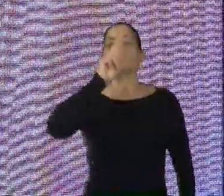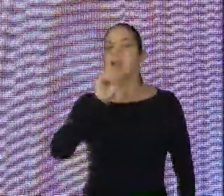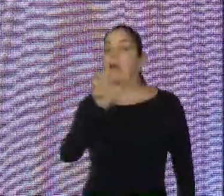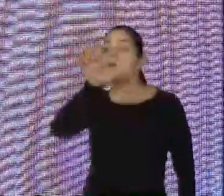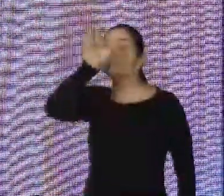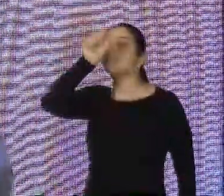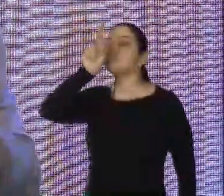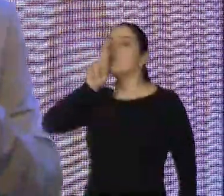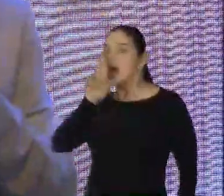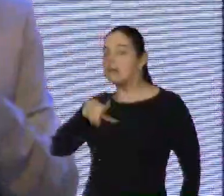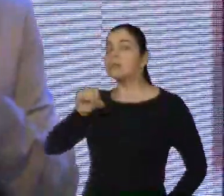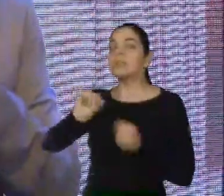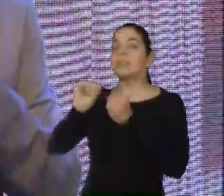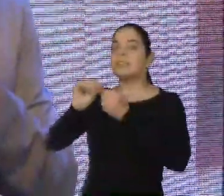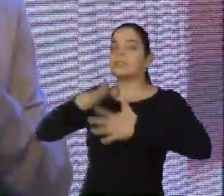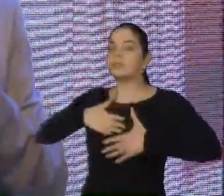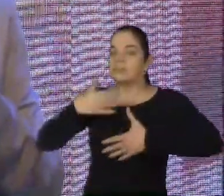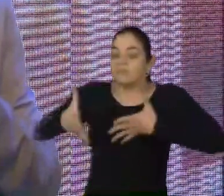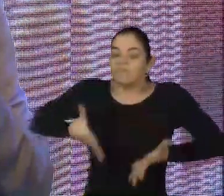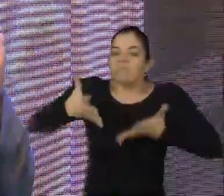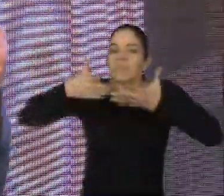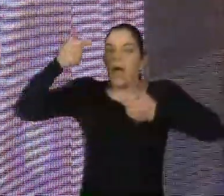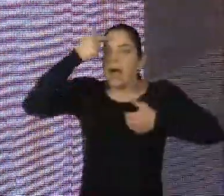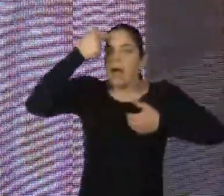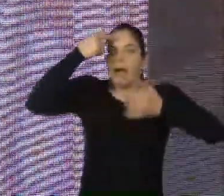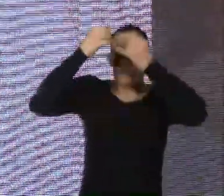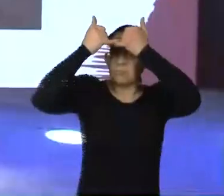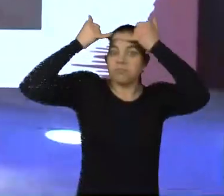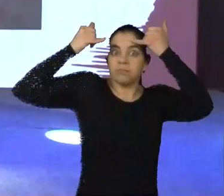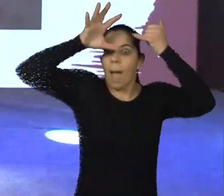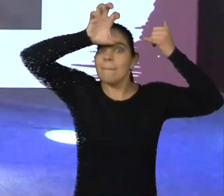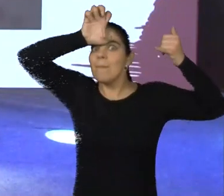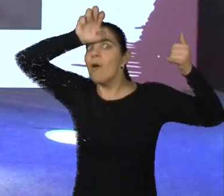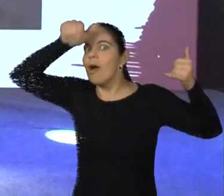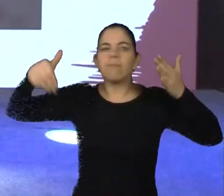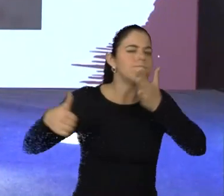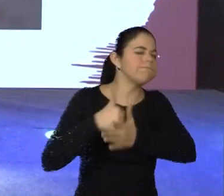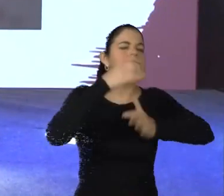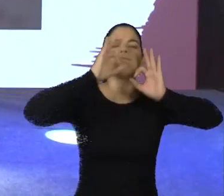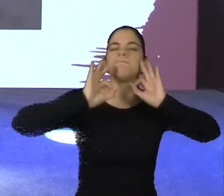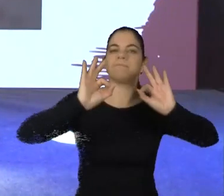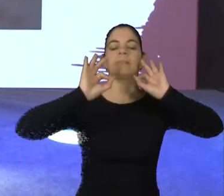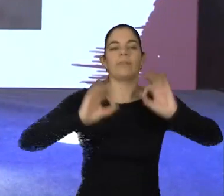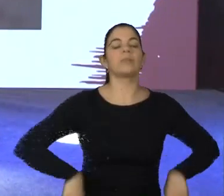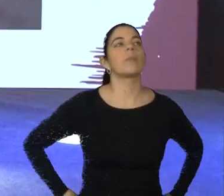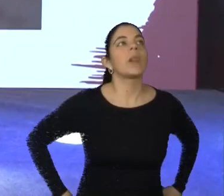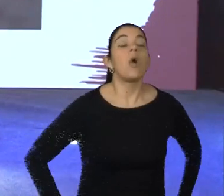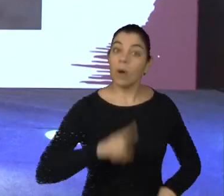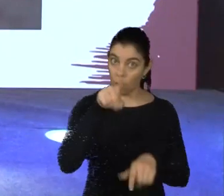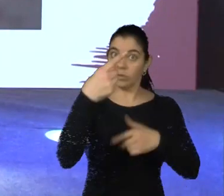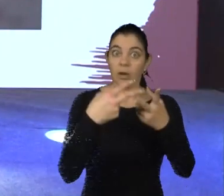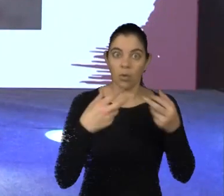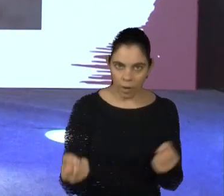recursos que, muitas vezes, a gente não está olhando, e isso está limitando o nosso desenvolvimento. Terceiro ponto extremamente importante, a